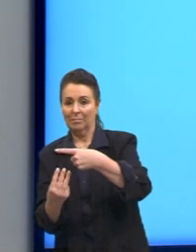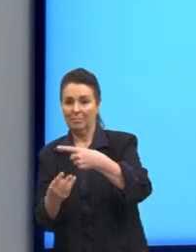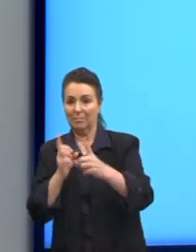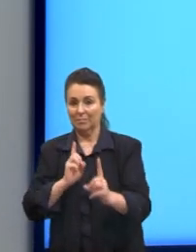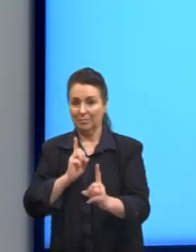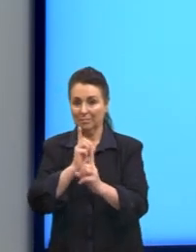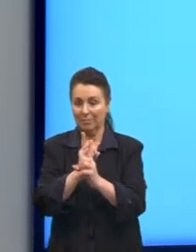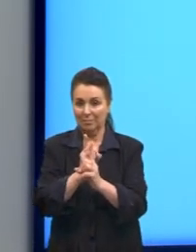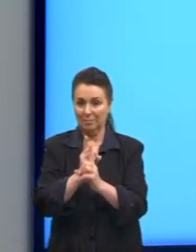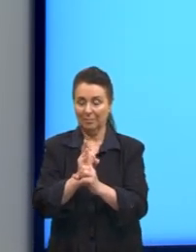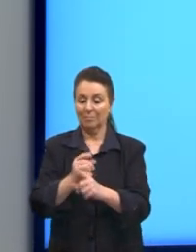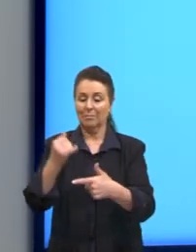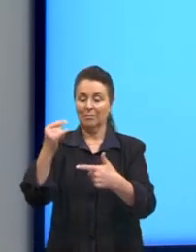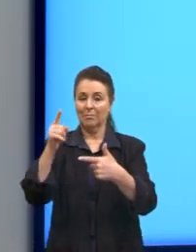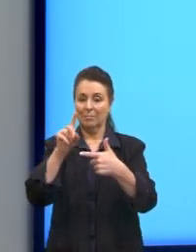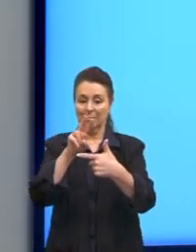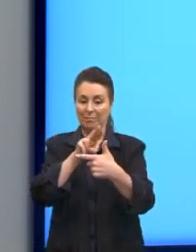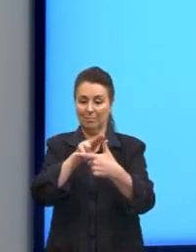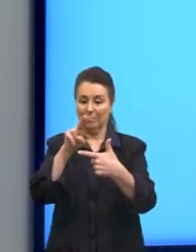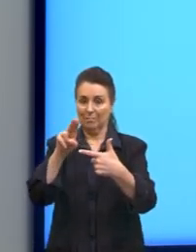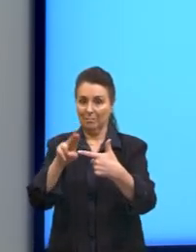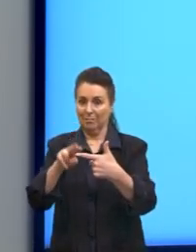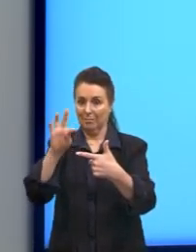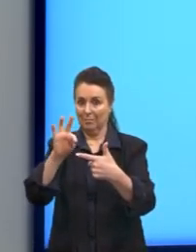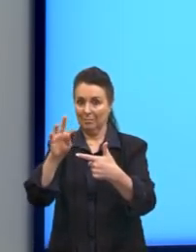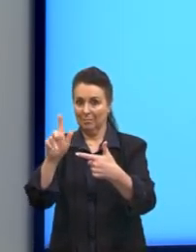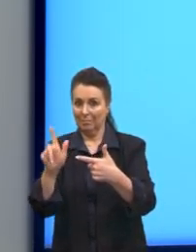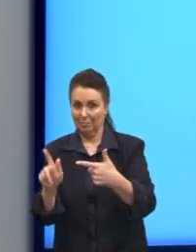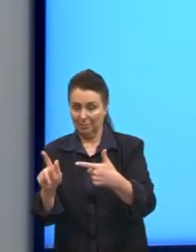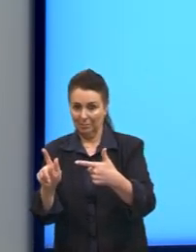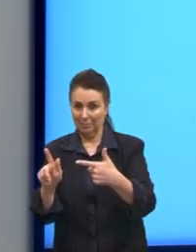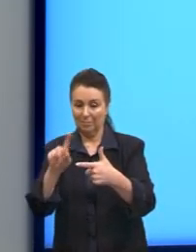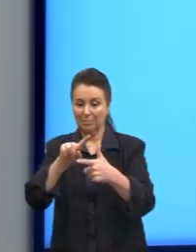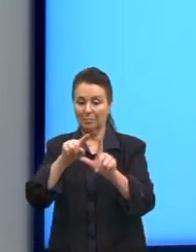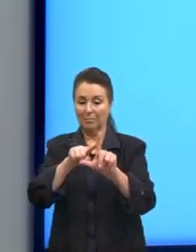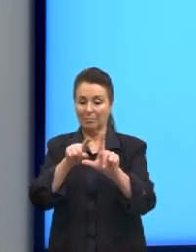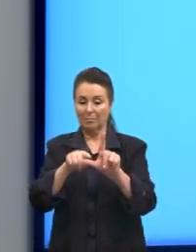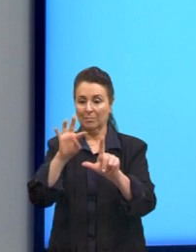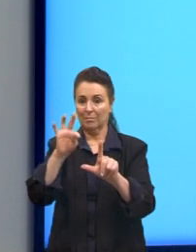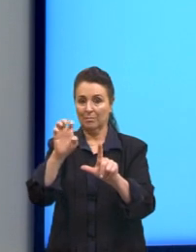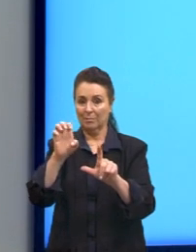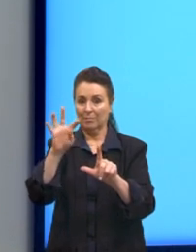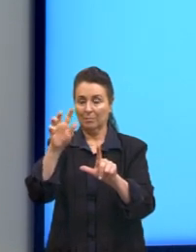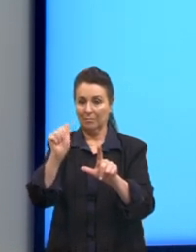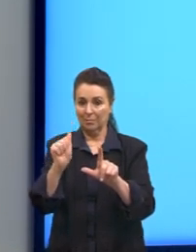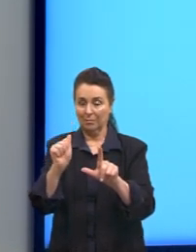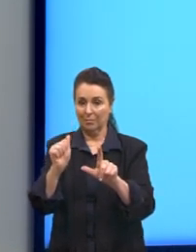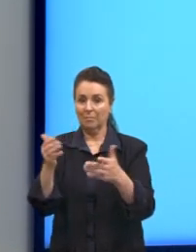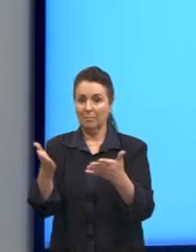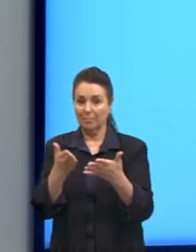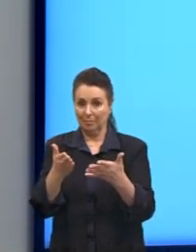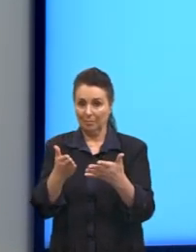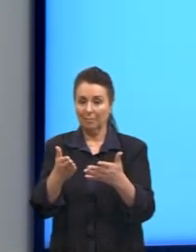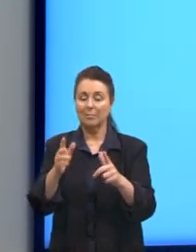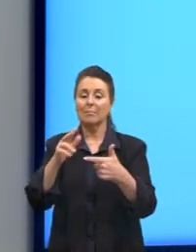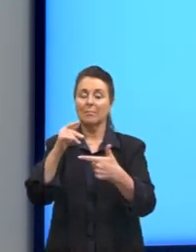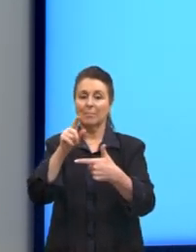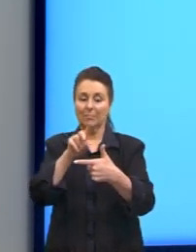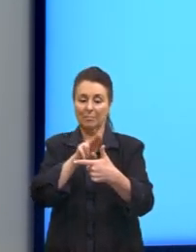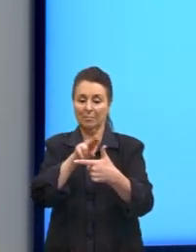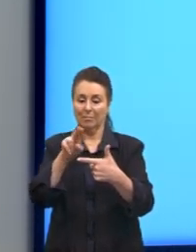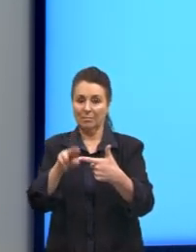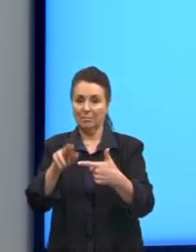Descobrimos a tangente do ângulo θ, então, conseguimos chegar na tangente de α, né, seria